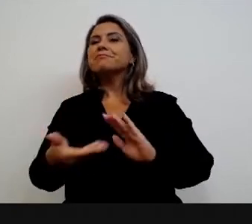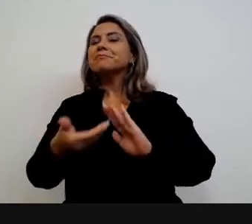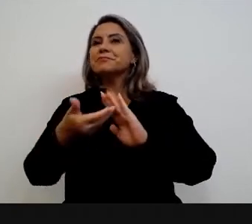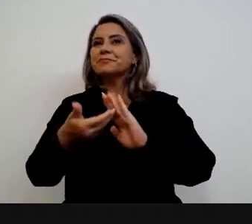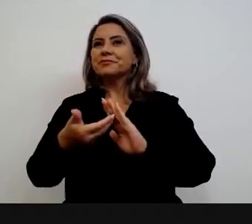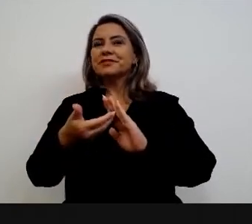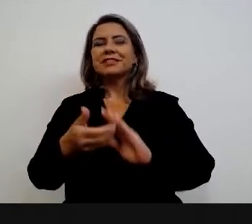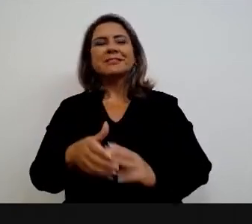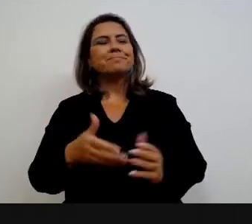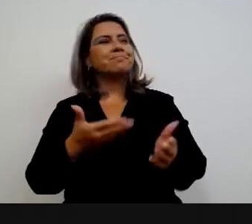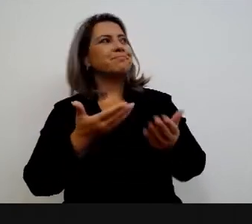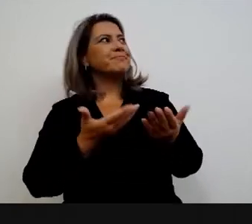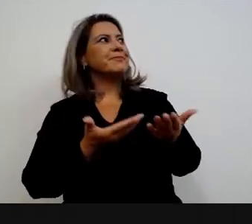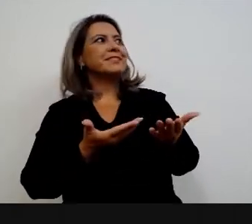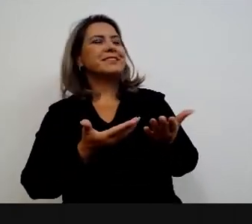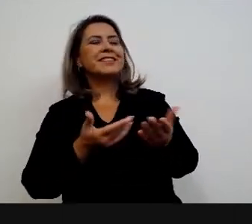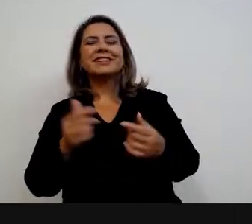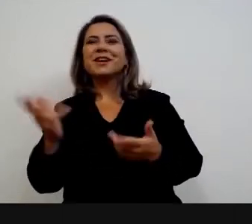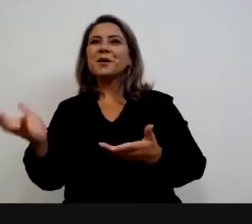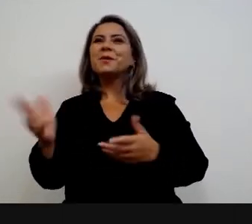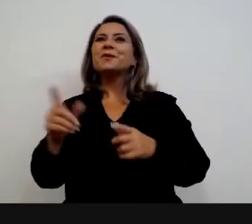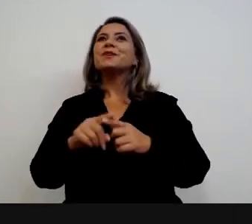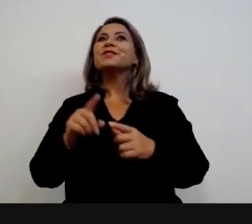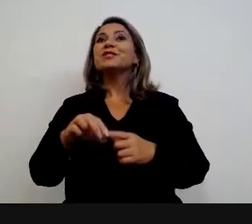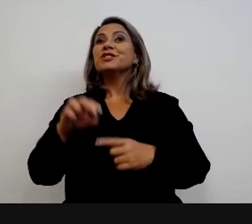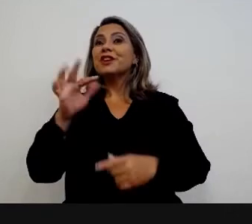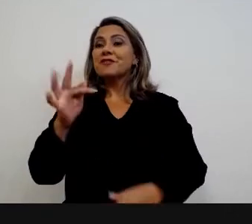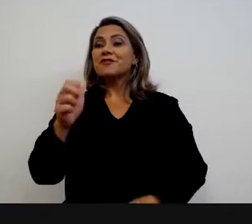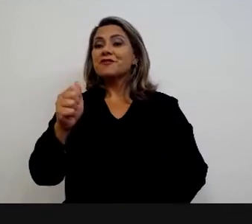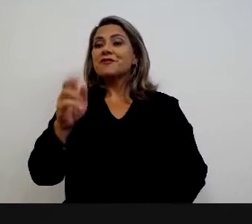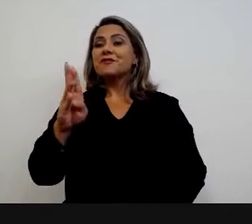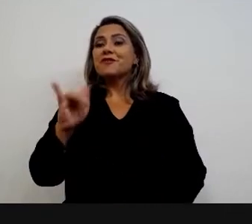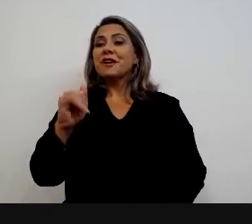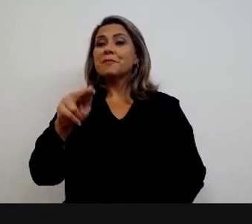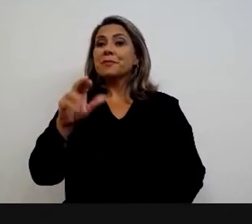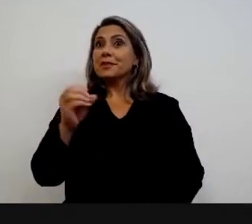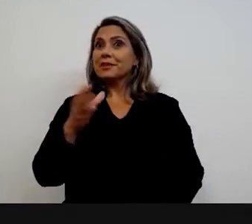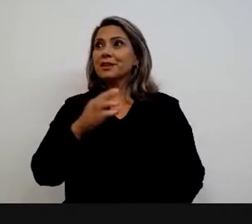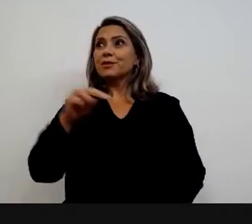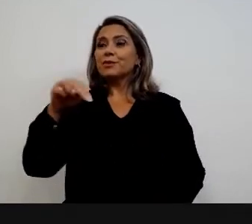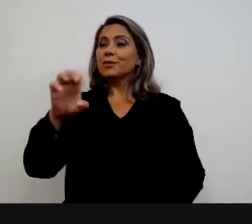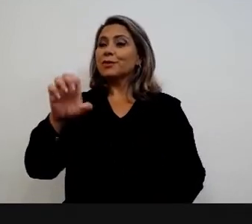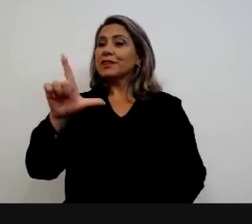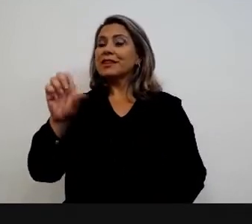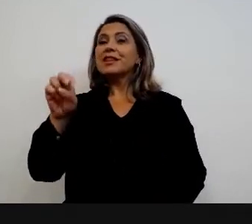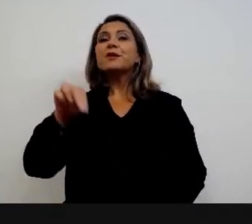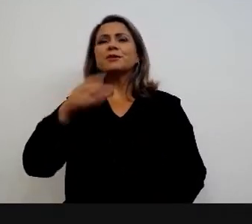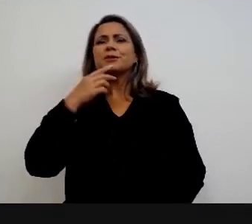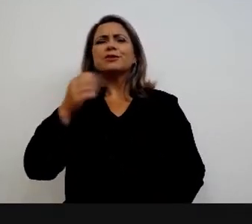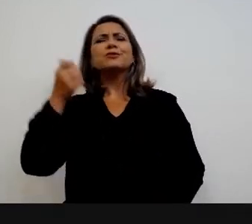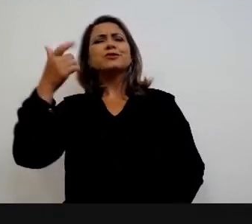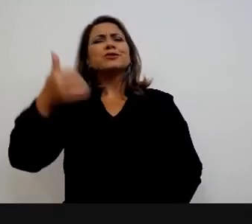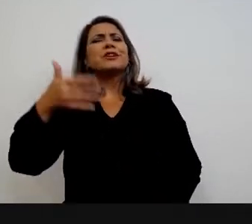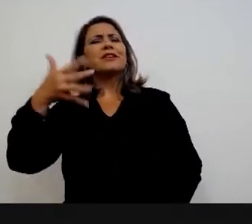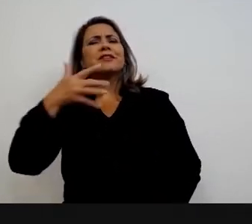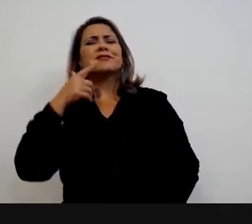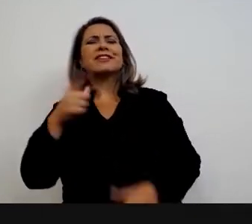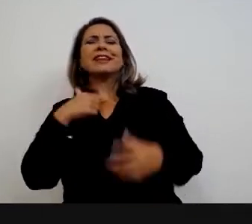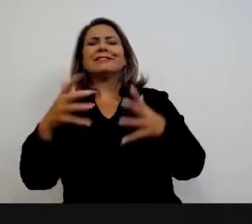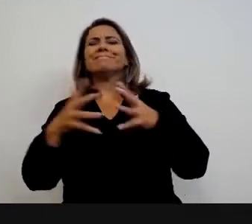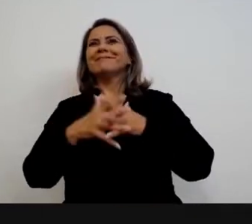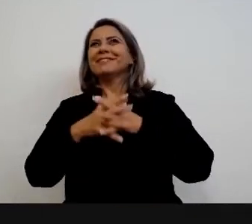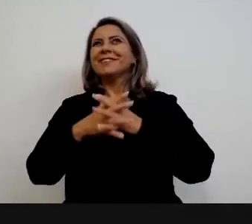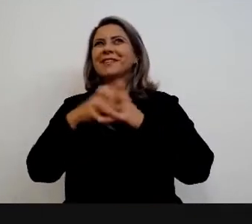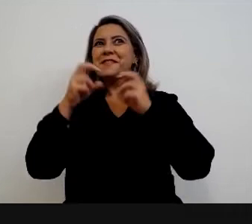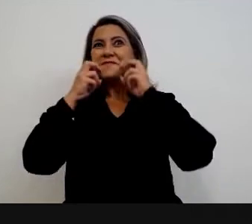Falar depois do Fabiano e do Nelson aqui ficou complicado para mim, mas eu vou tentar pelo